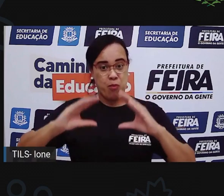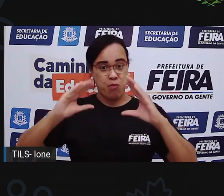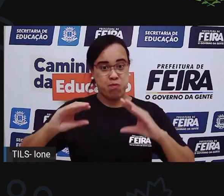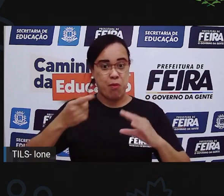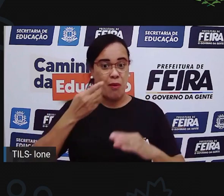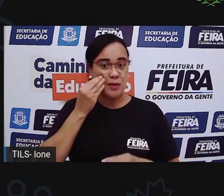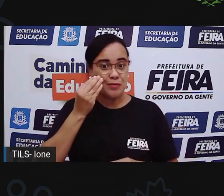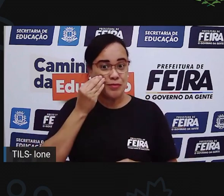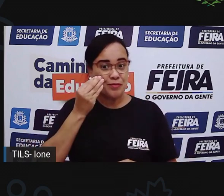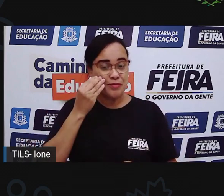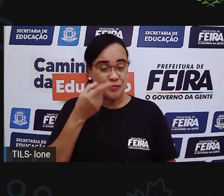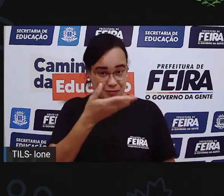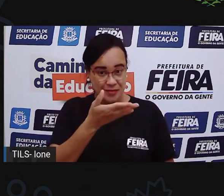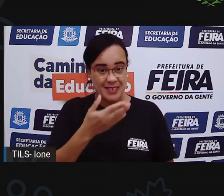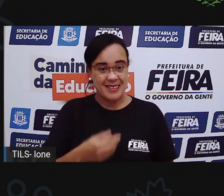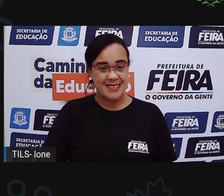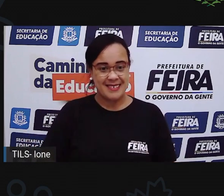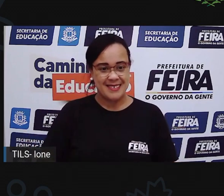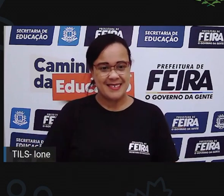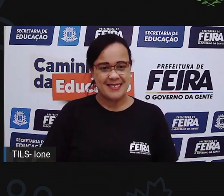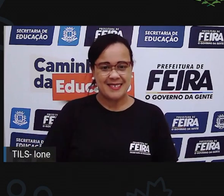Vou soprar. Dó-se aí por mim.